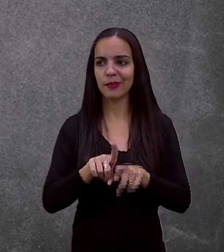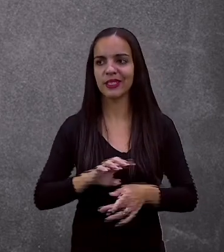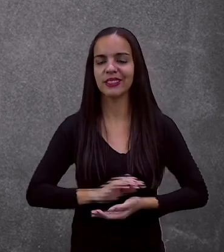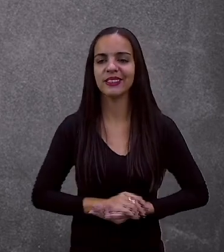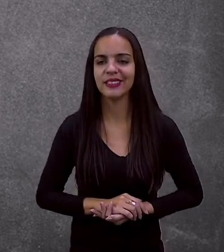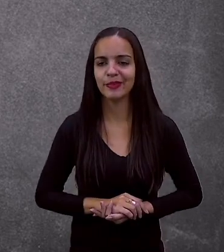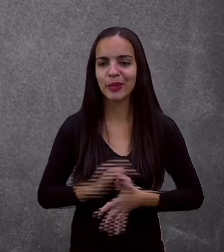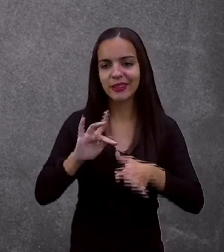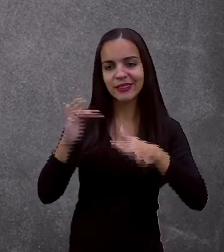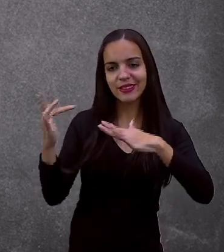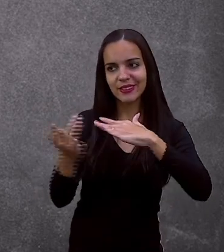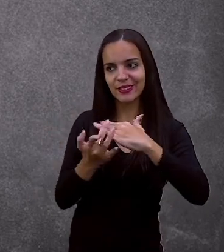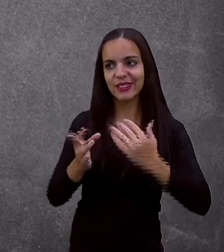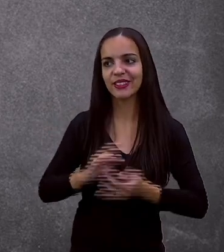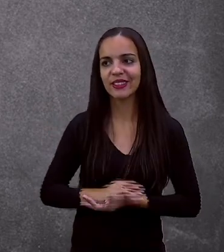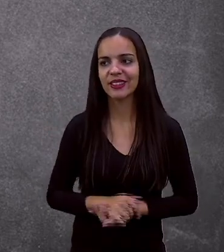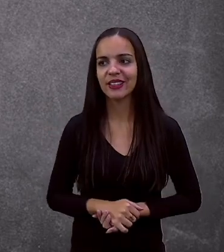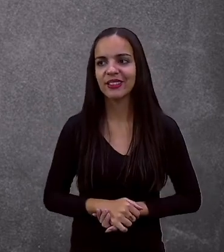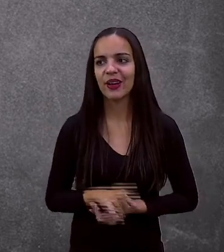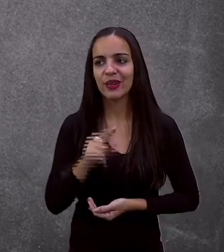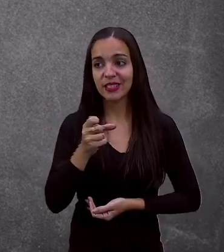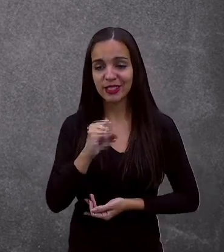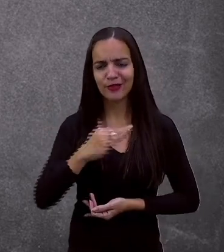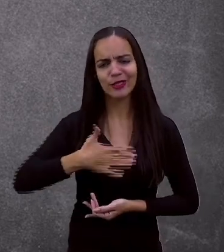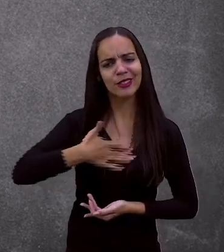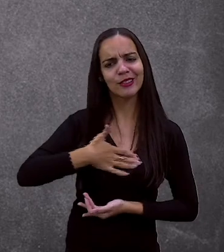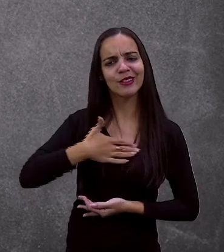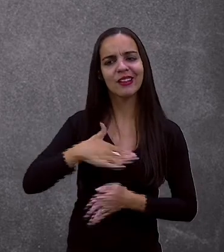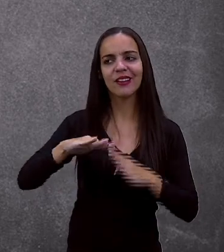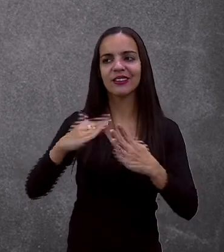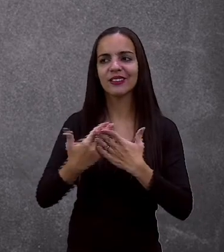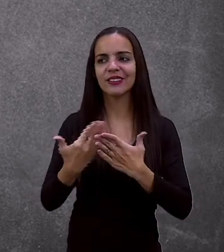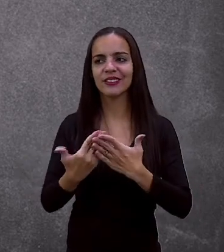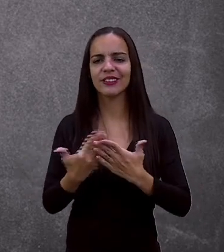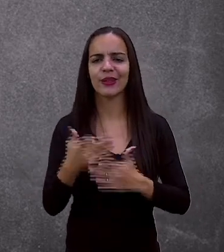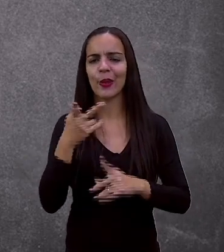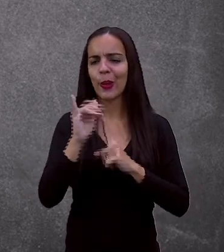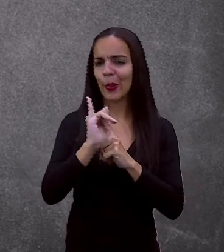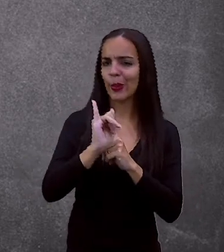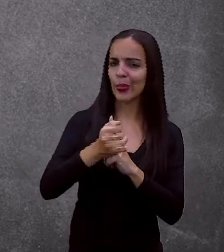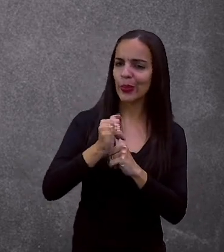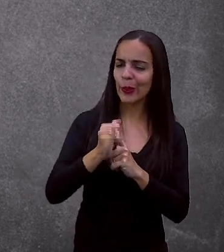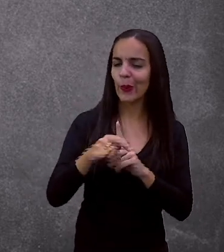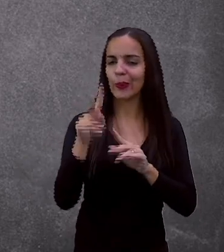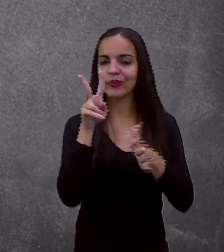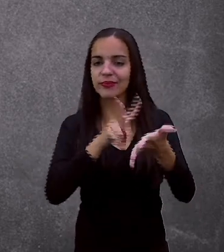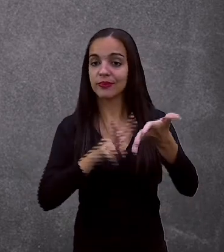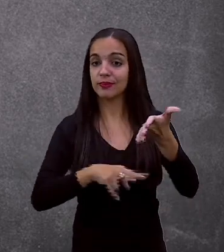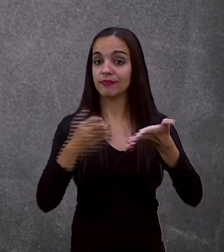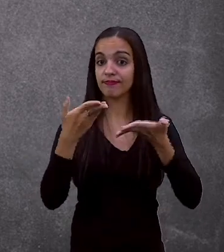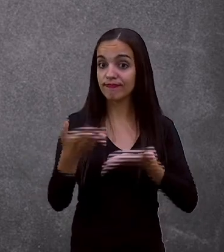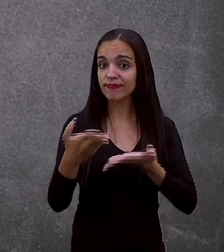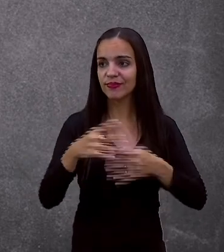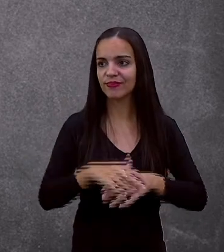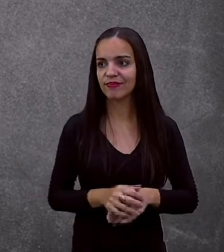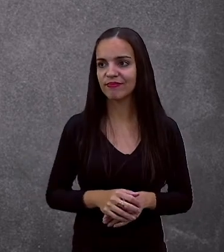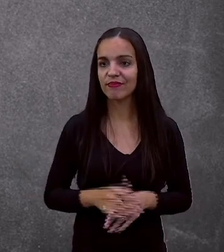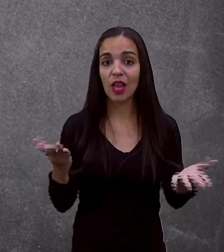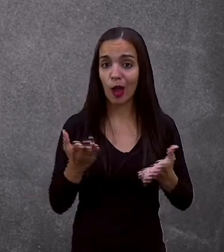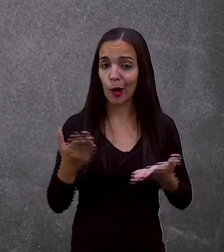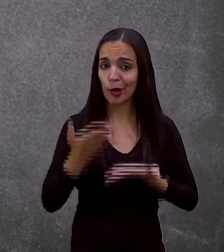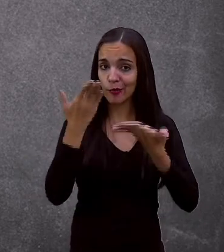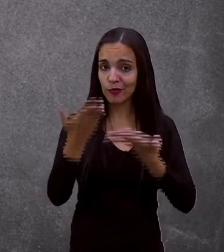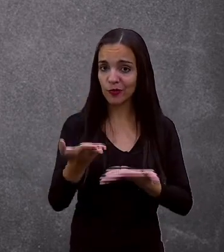sociais. Eu espero que vocês tenham gostado. Da aula de hoje. Do conto. Que eu trouxe. Como exemplo. E agora é com vocês.